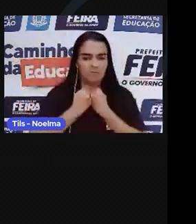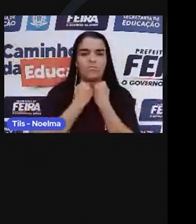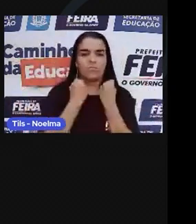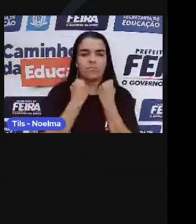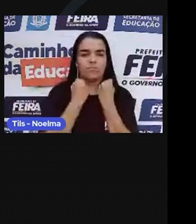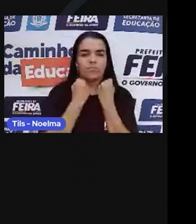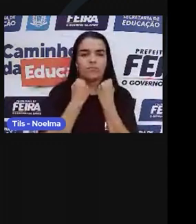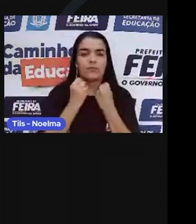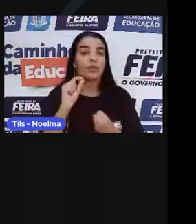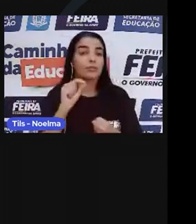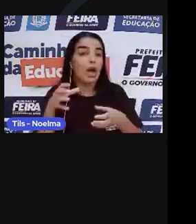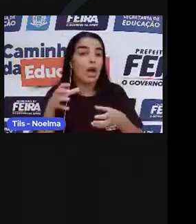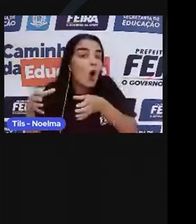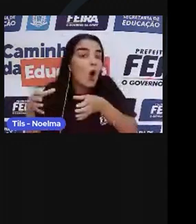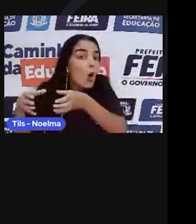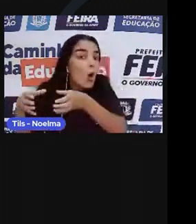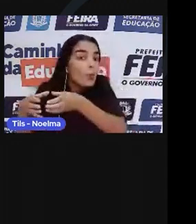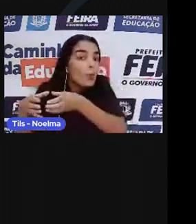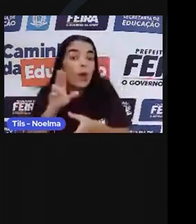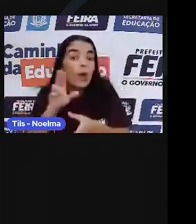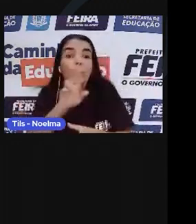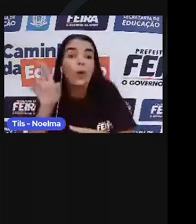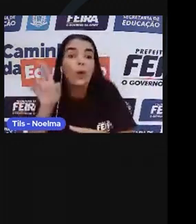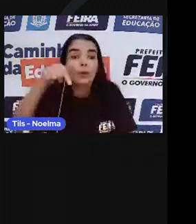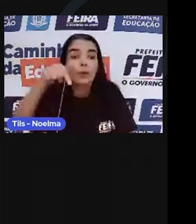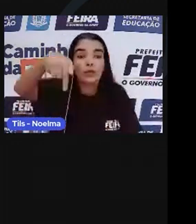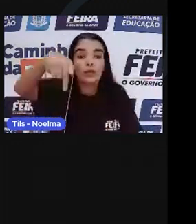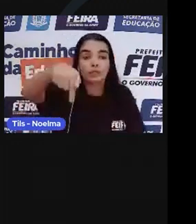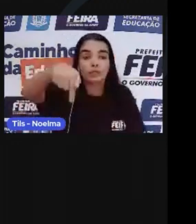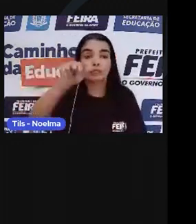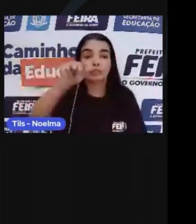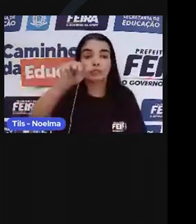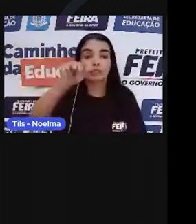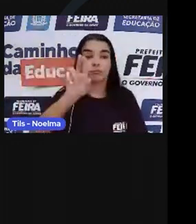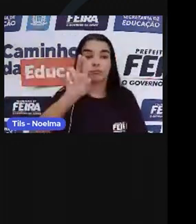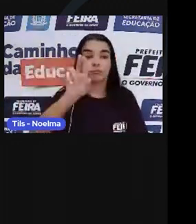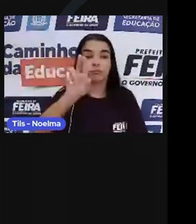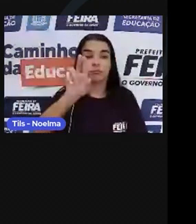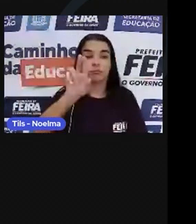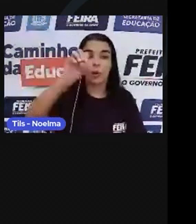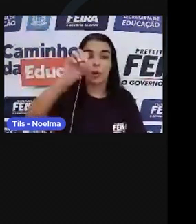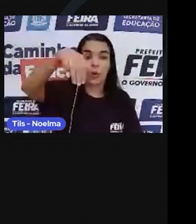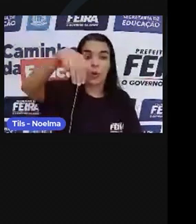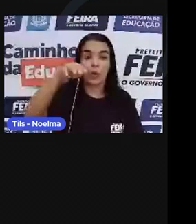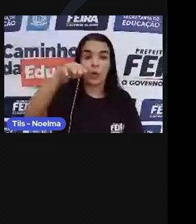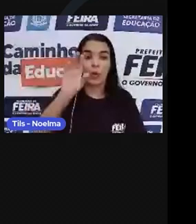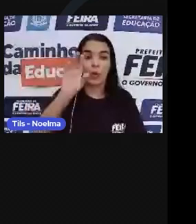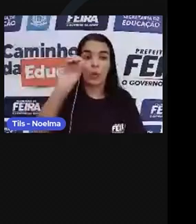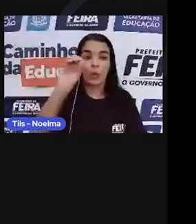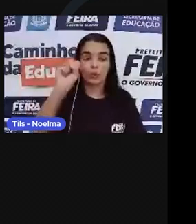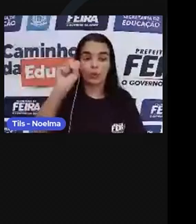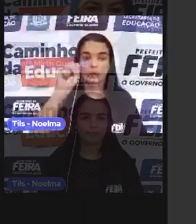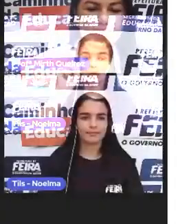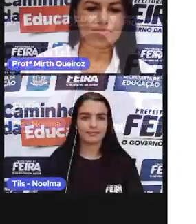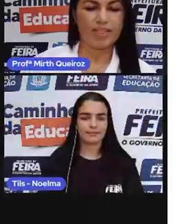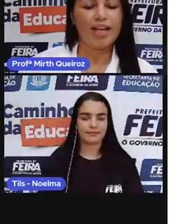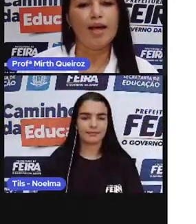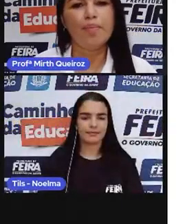Essas comunidades, chamadas de quilombos, foram se formando em regiões de difícil acesso.